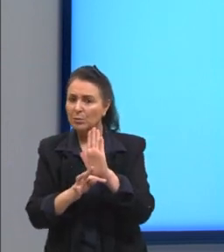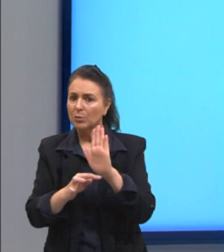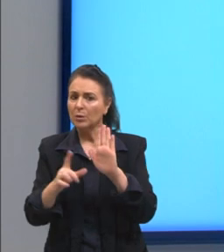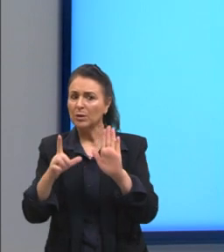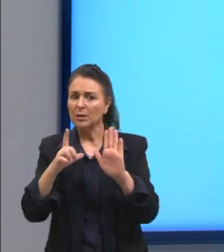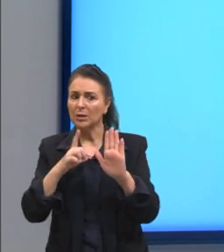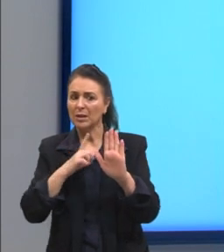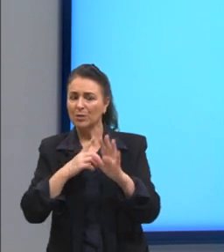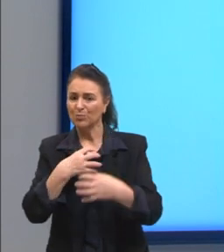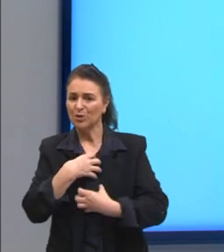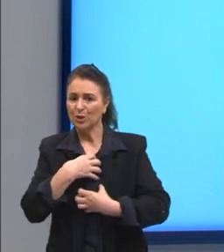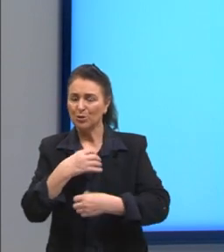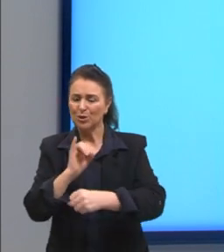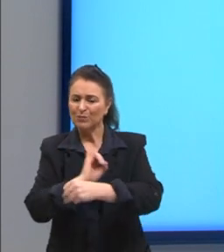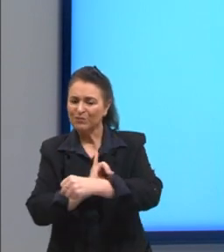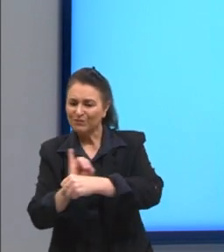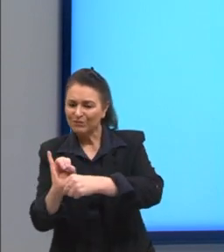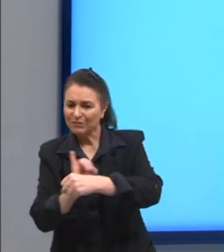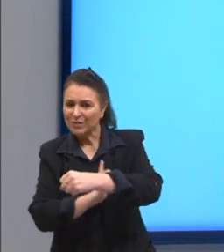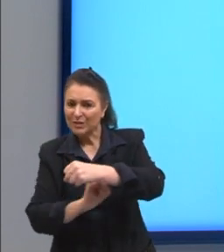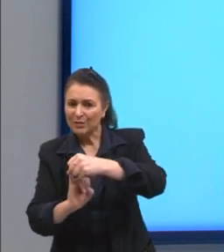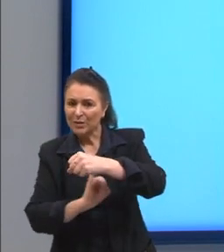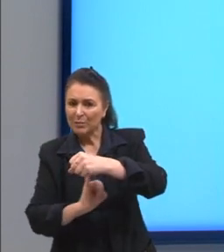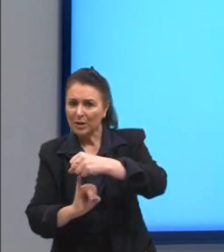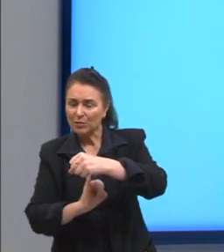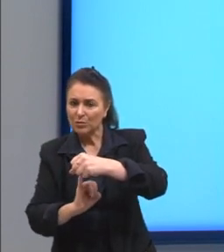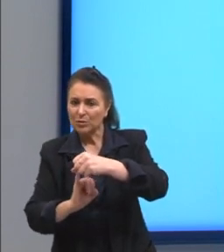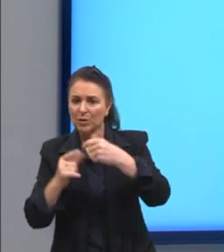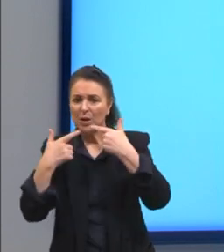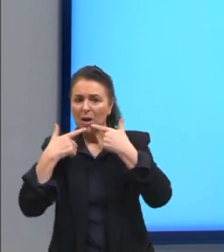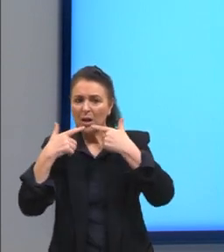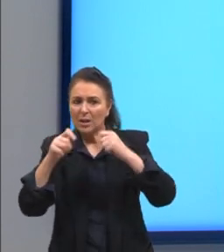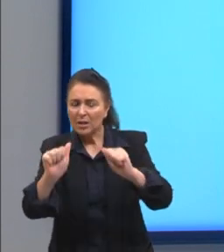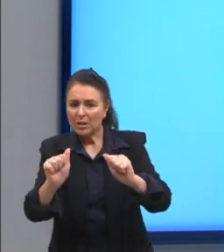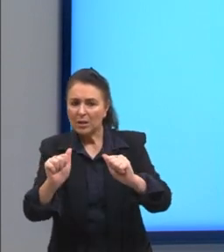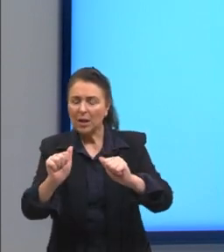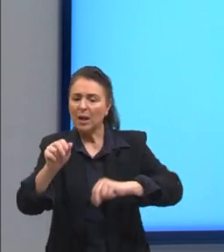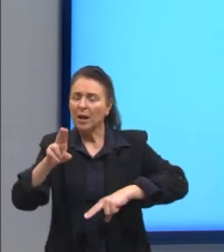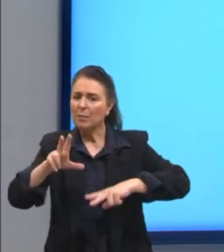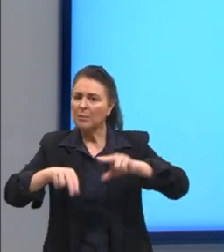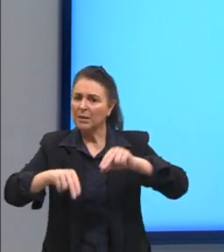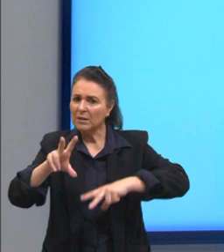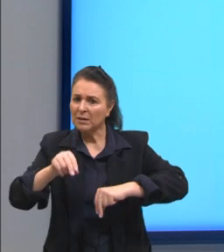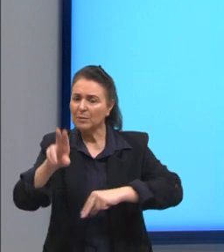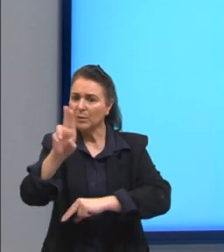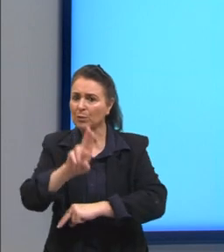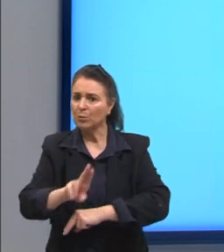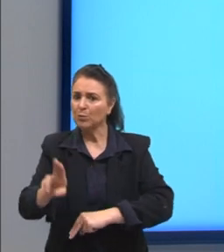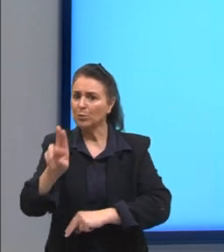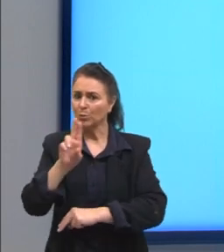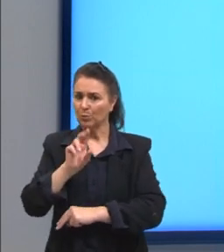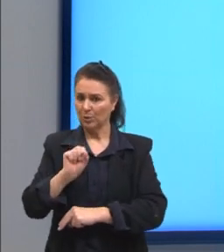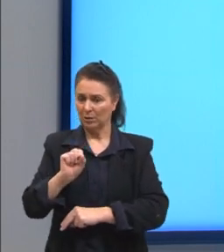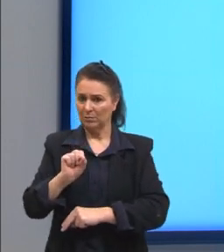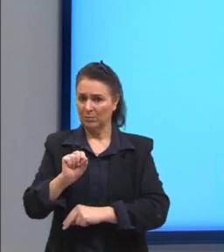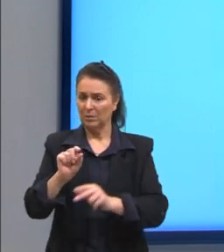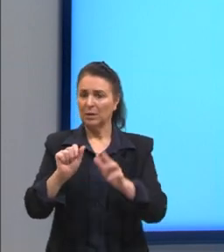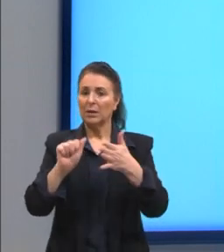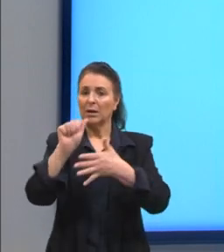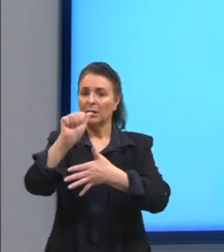informalidade. Linguisticamente, essa informalidade materializa-se pelo emprego de, letra A,